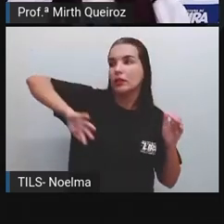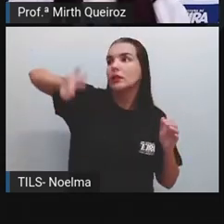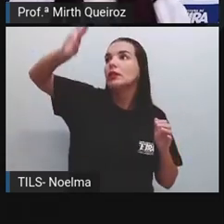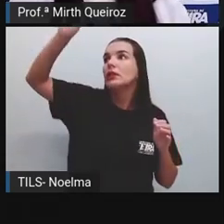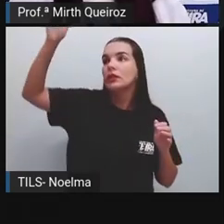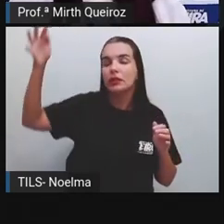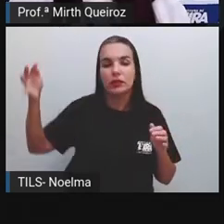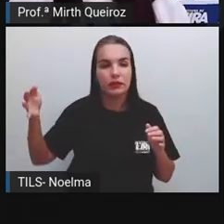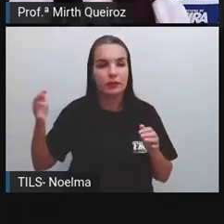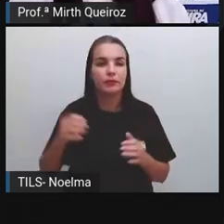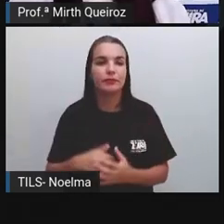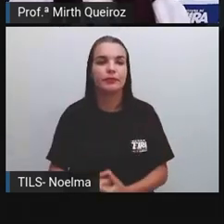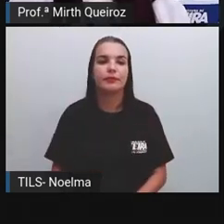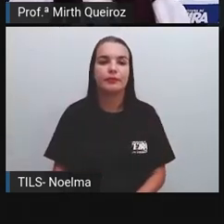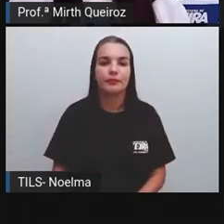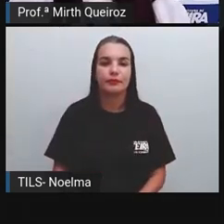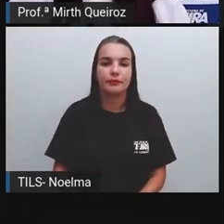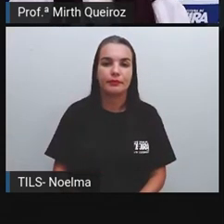montanha, certo?